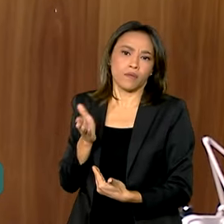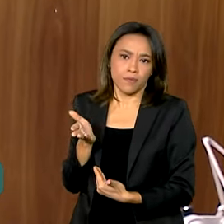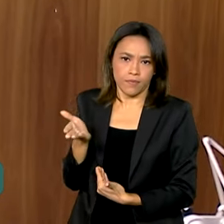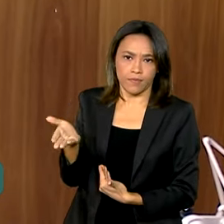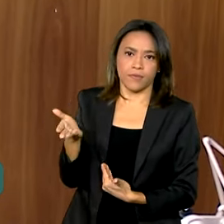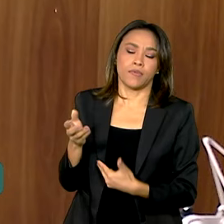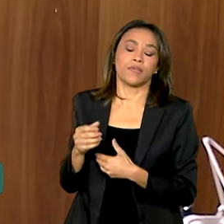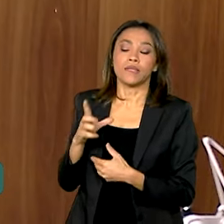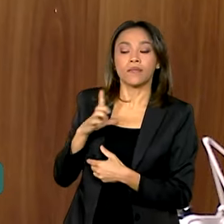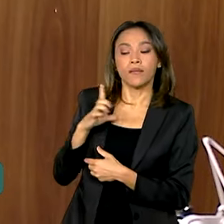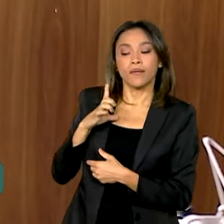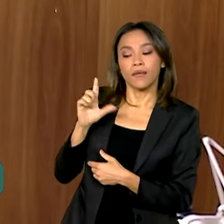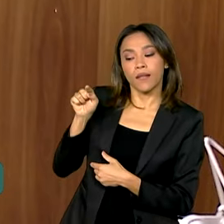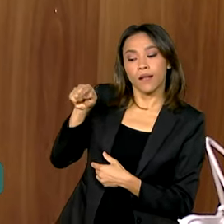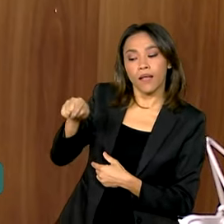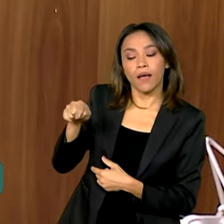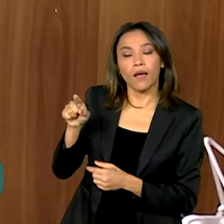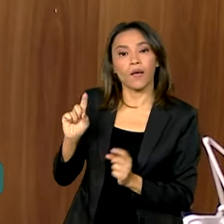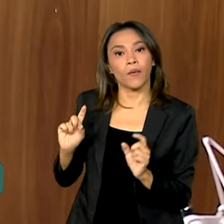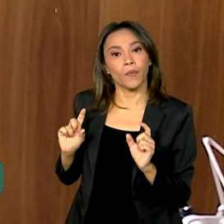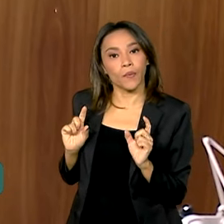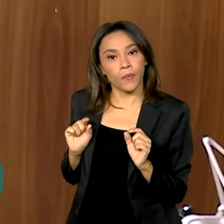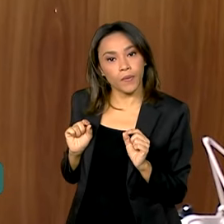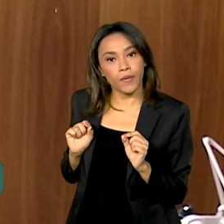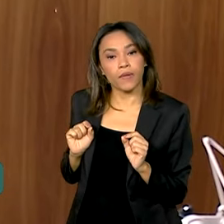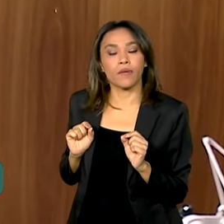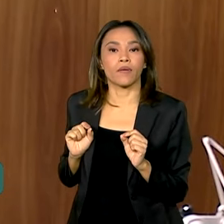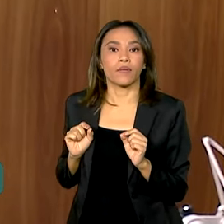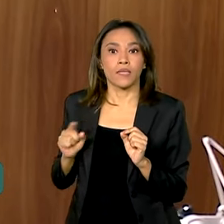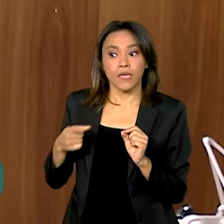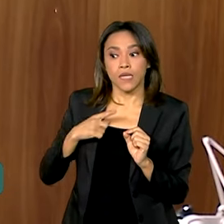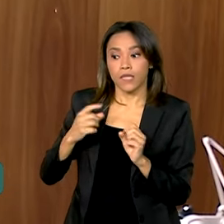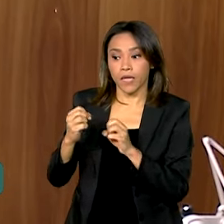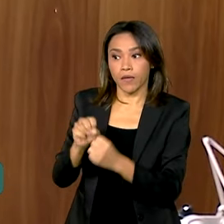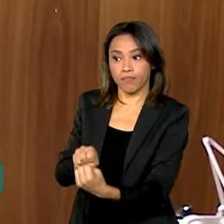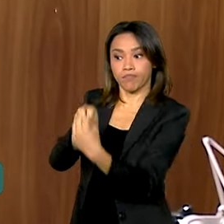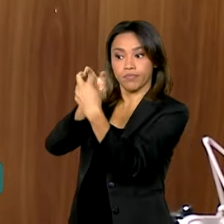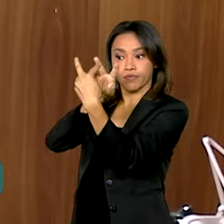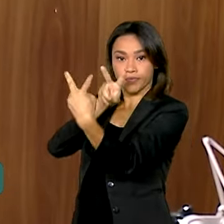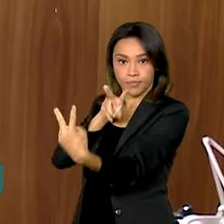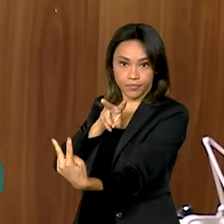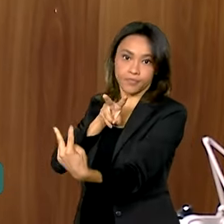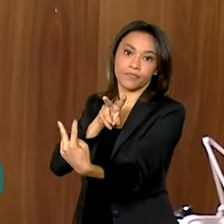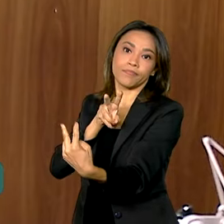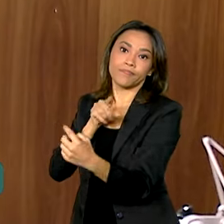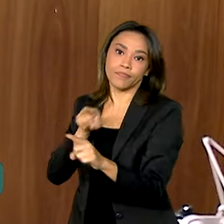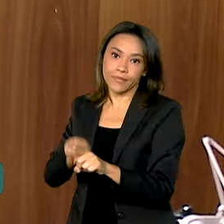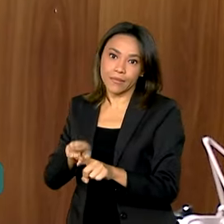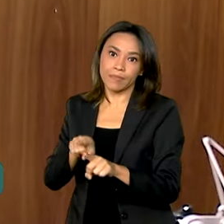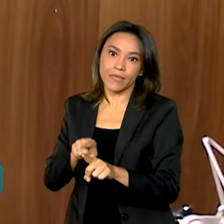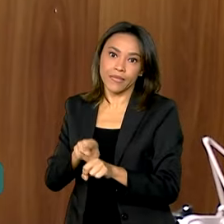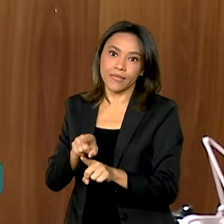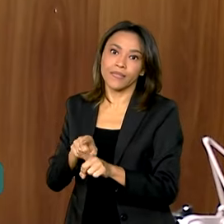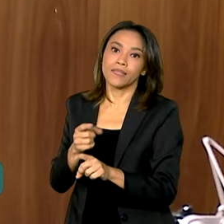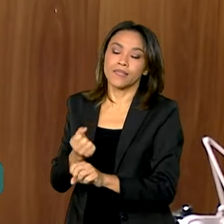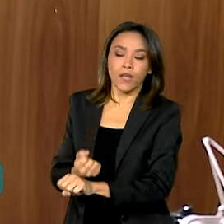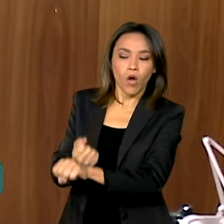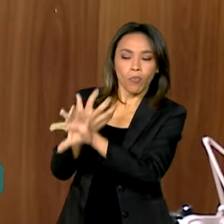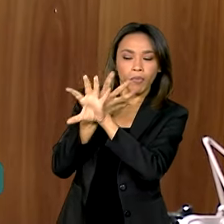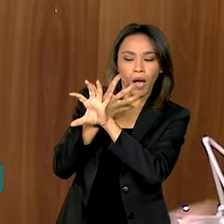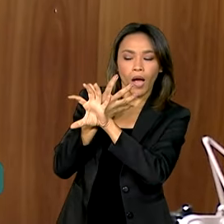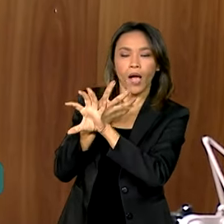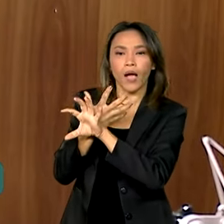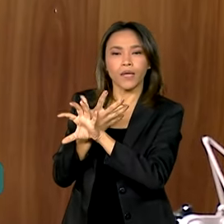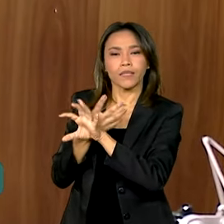ter também a possibilidade de através de teleconsulta, também ter esse contato